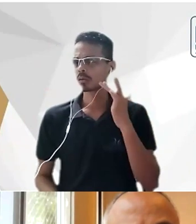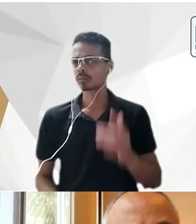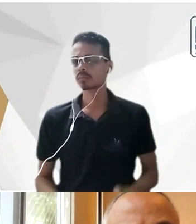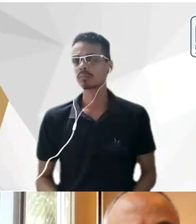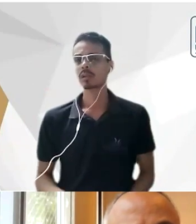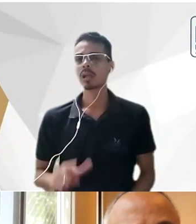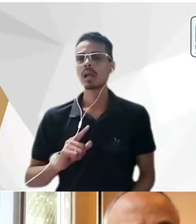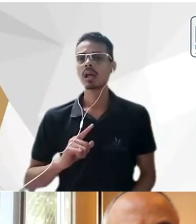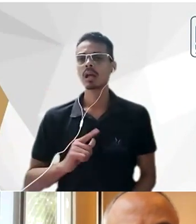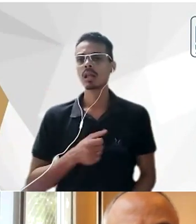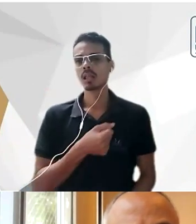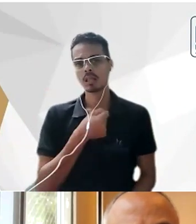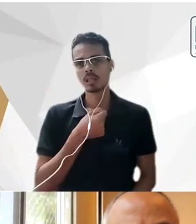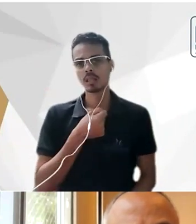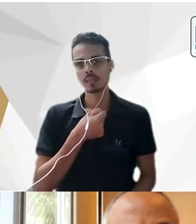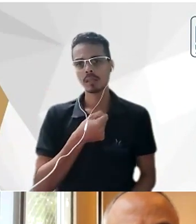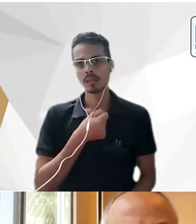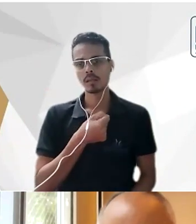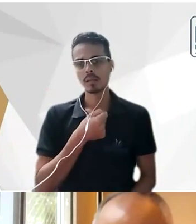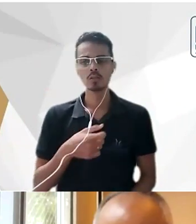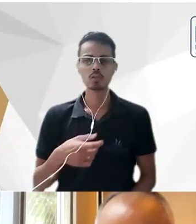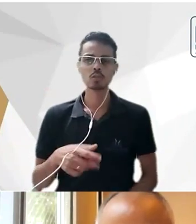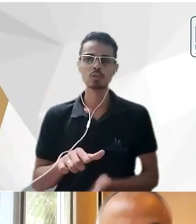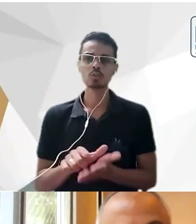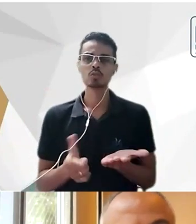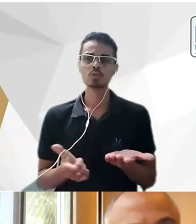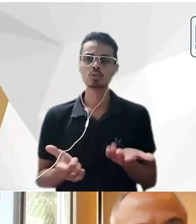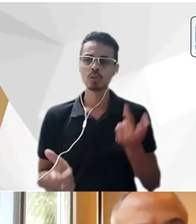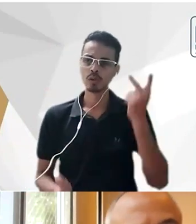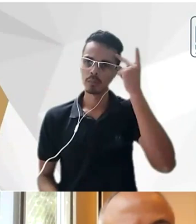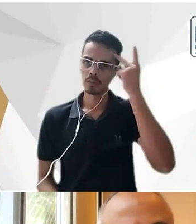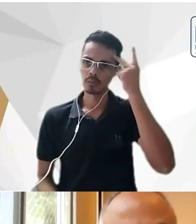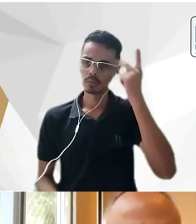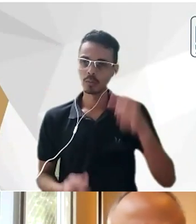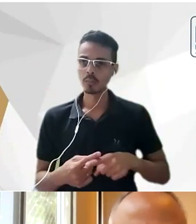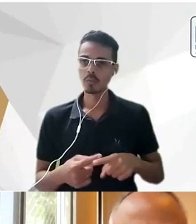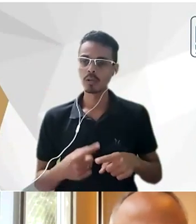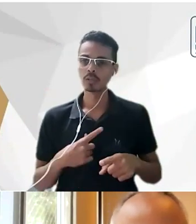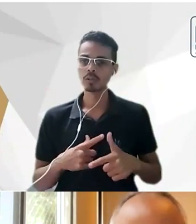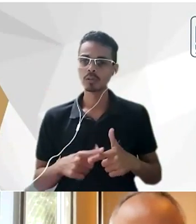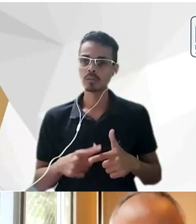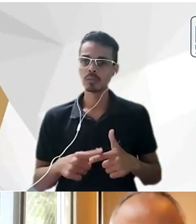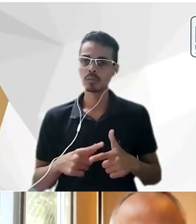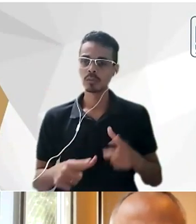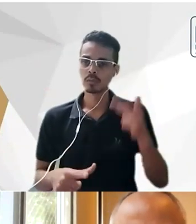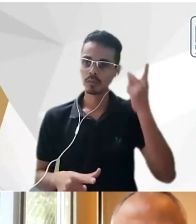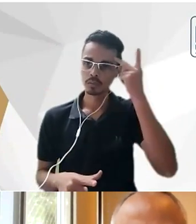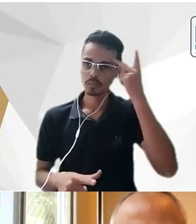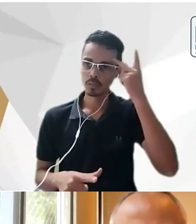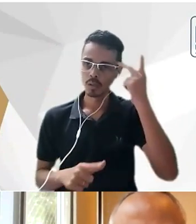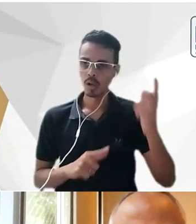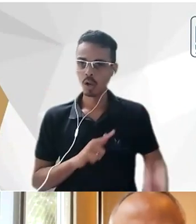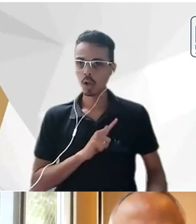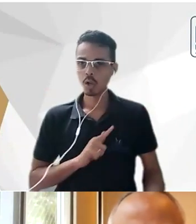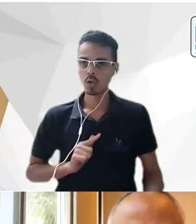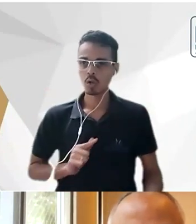de Herman von Yerig é um jornal paulista porque havia um conflito do governo do estado de São Paulo com uma tribo de indígenas